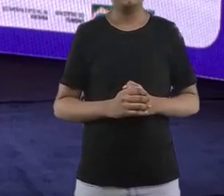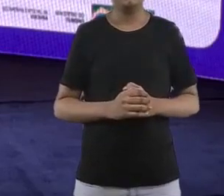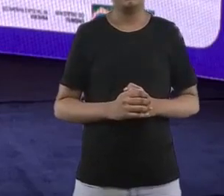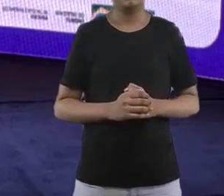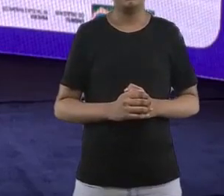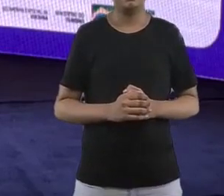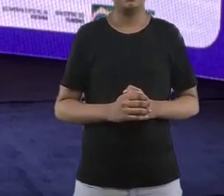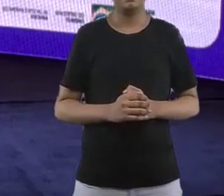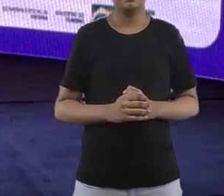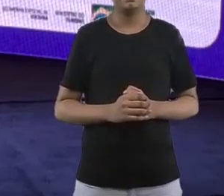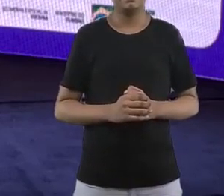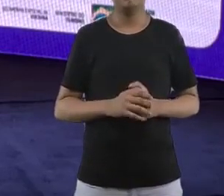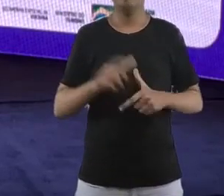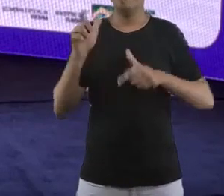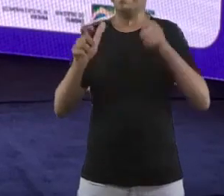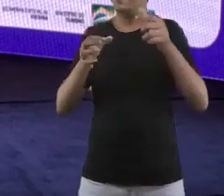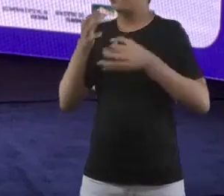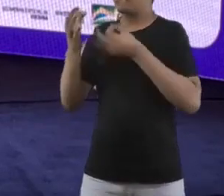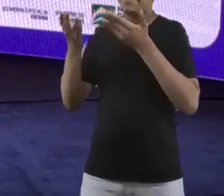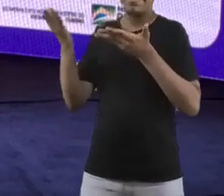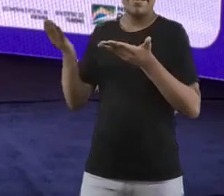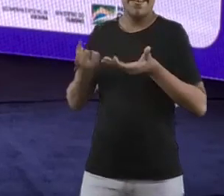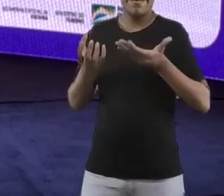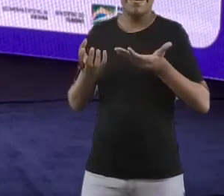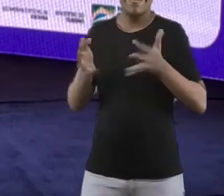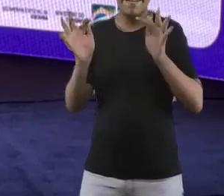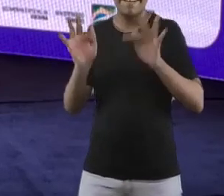Alguém mais quer deixar alguma mensagem antes da gente partir?